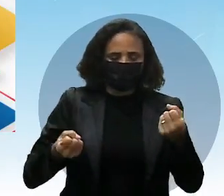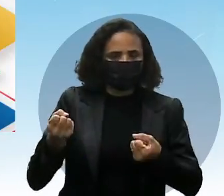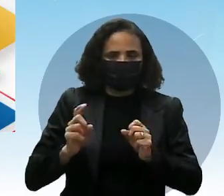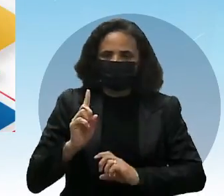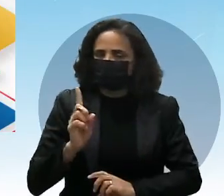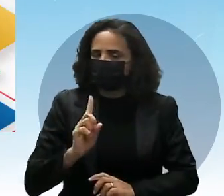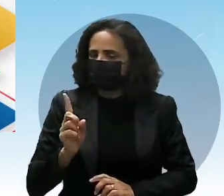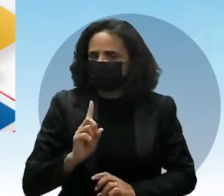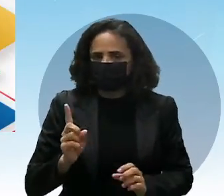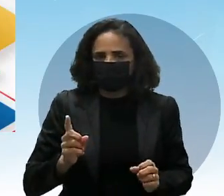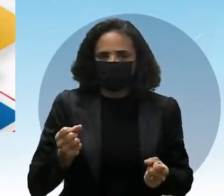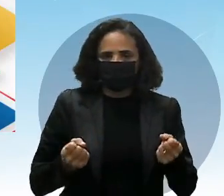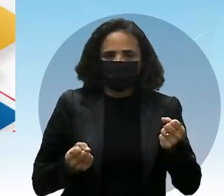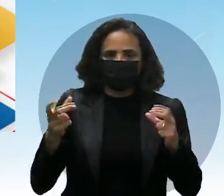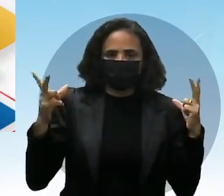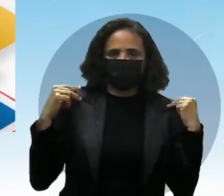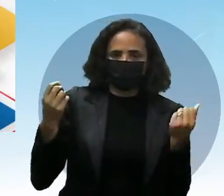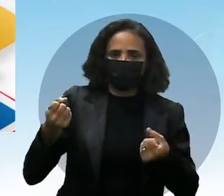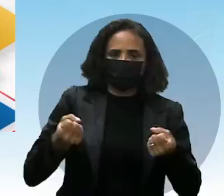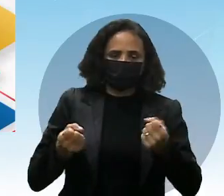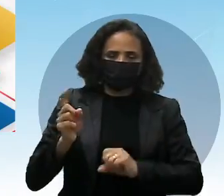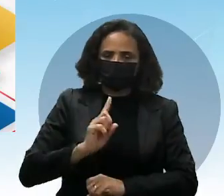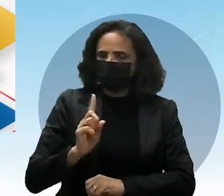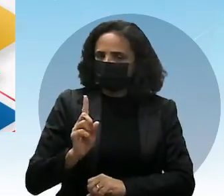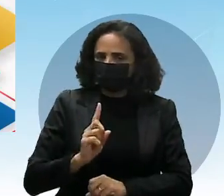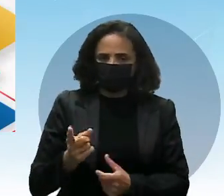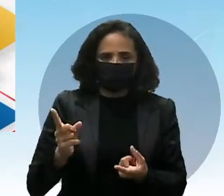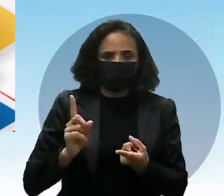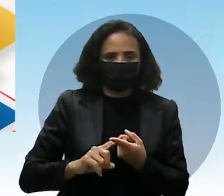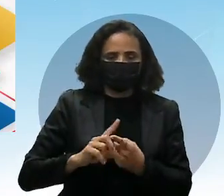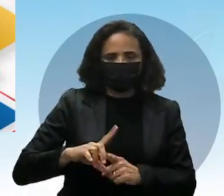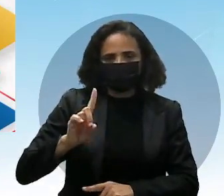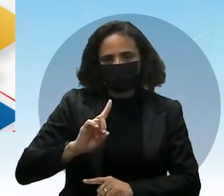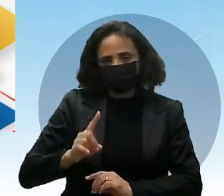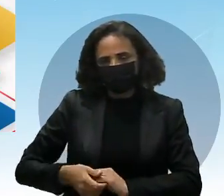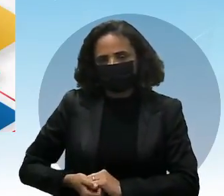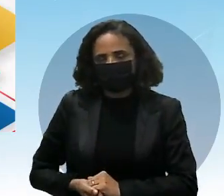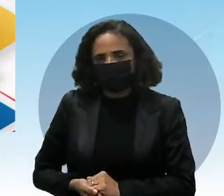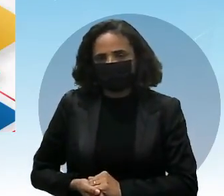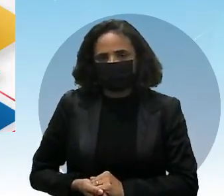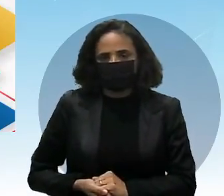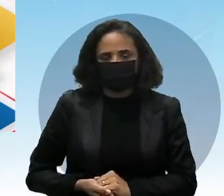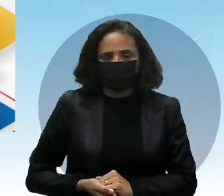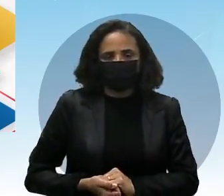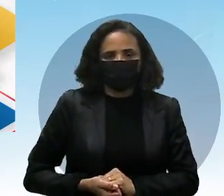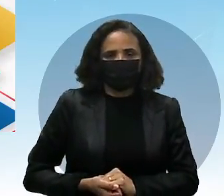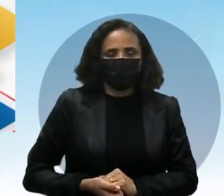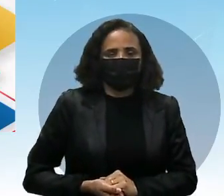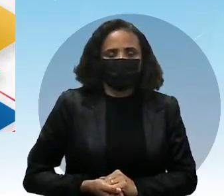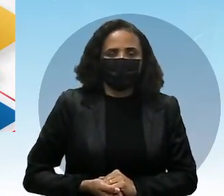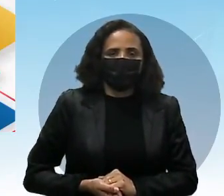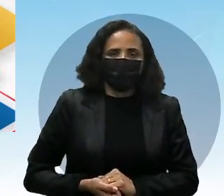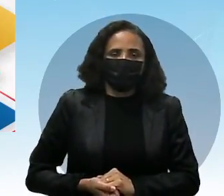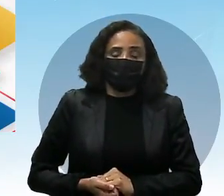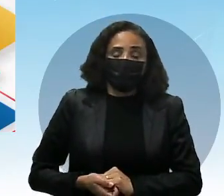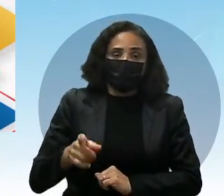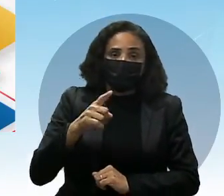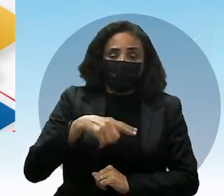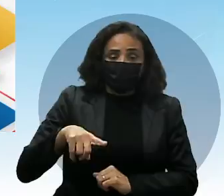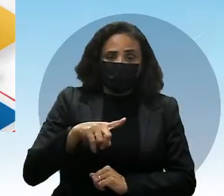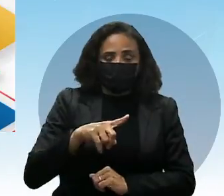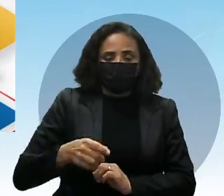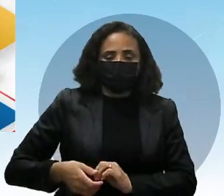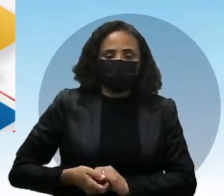lei, licença ou autorização para dirigir ou carteira de motorista. Então, ó, você ali